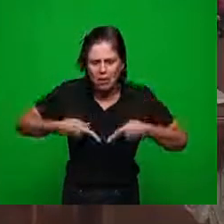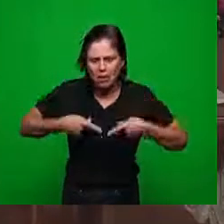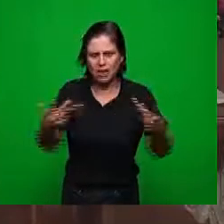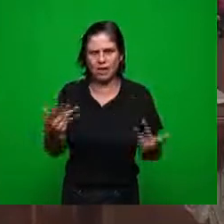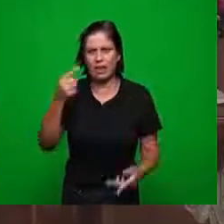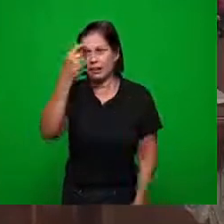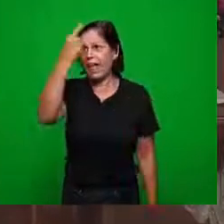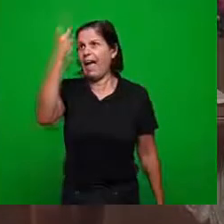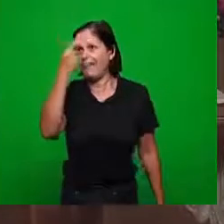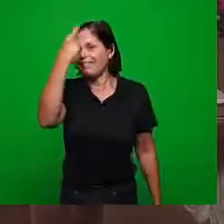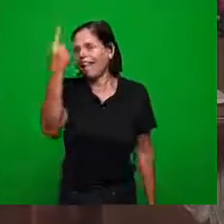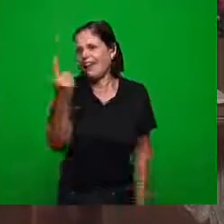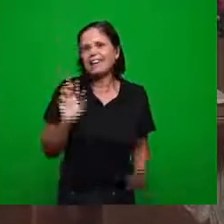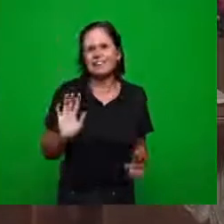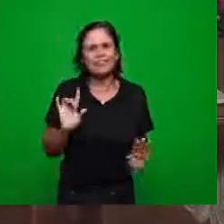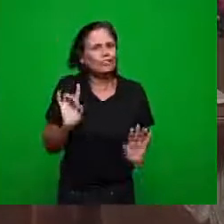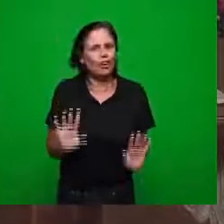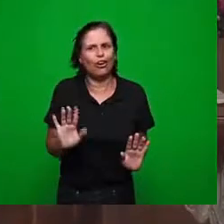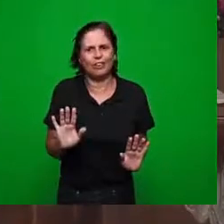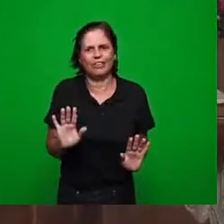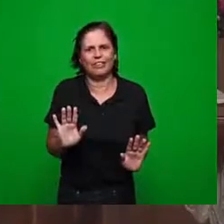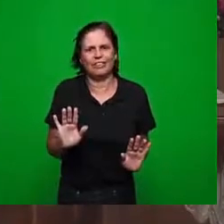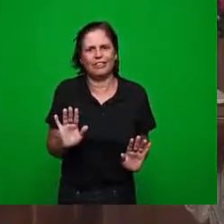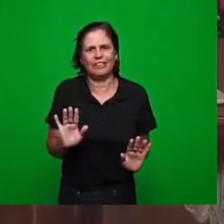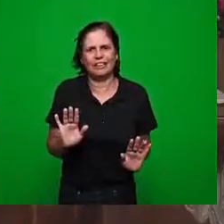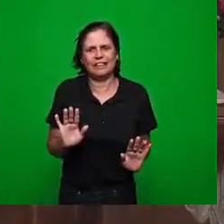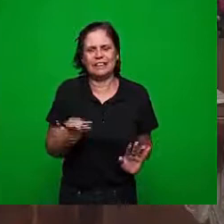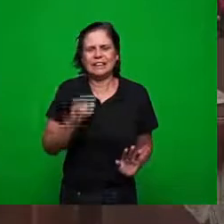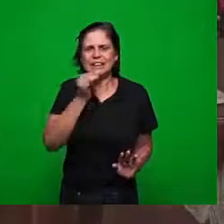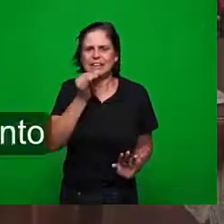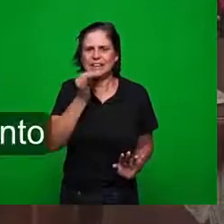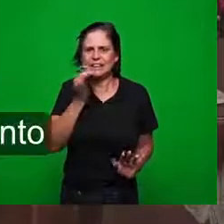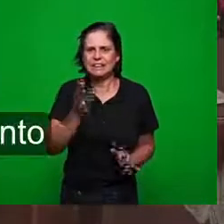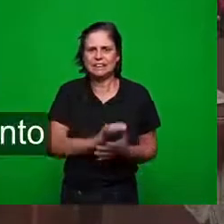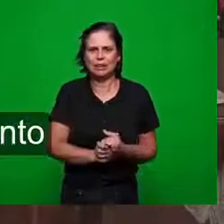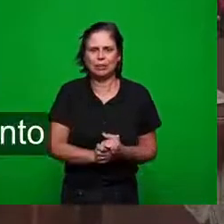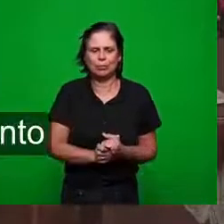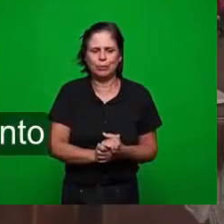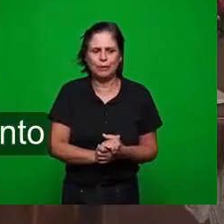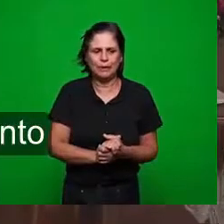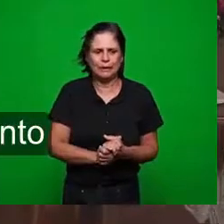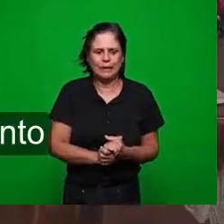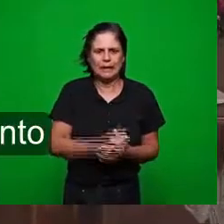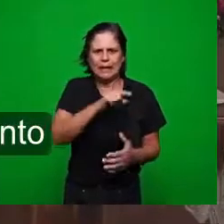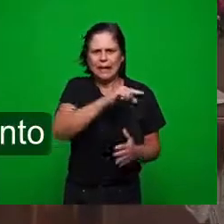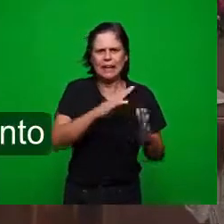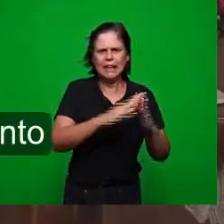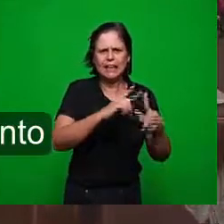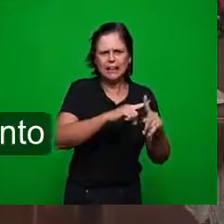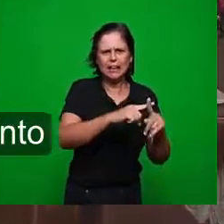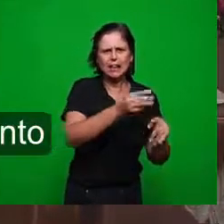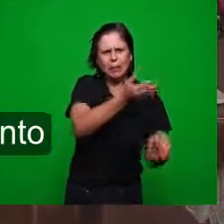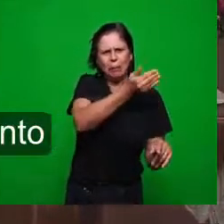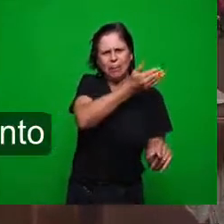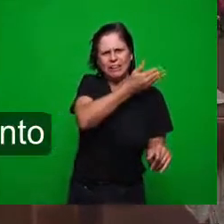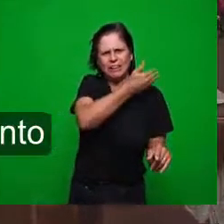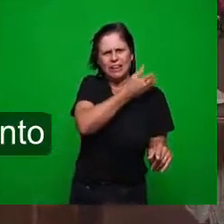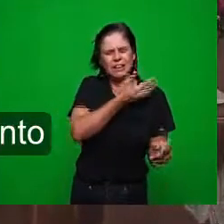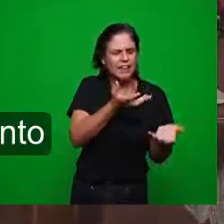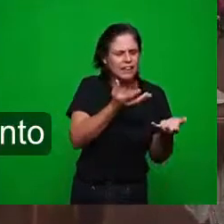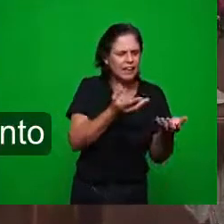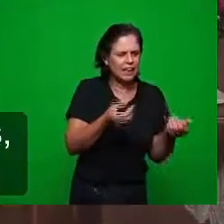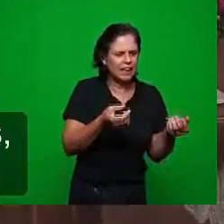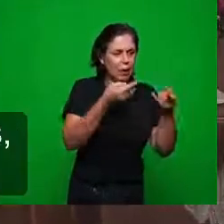ideias então era querer pegar o material morto ou vivo e